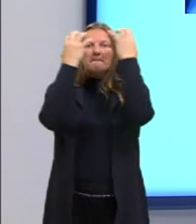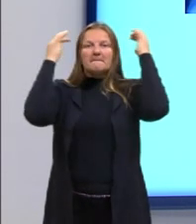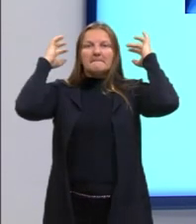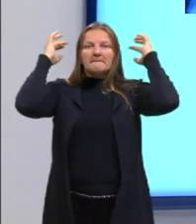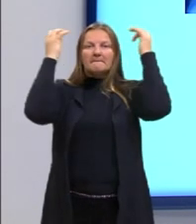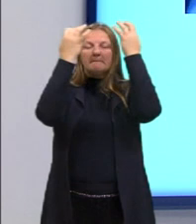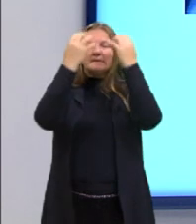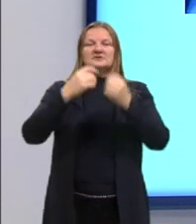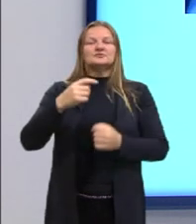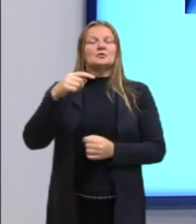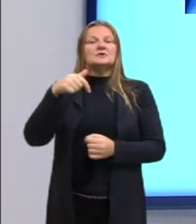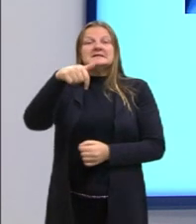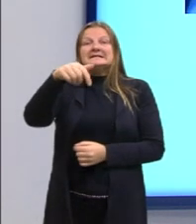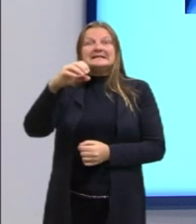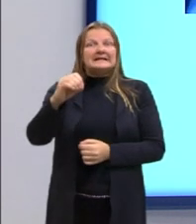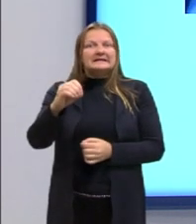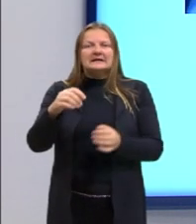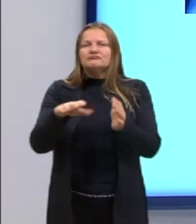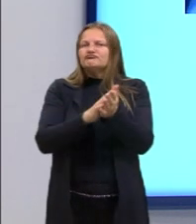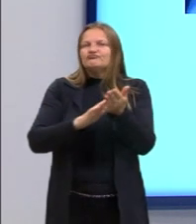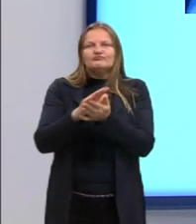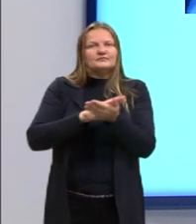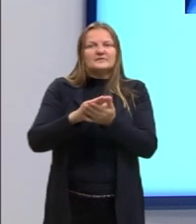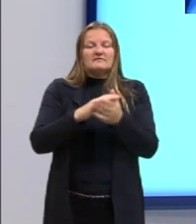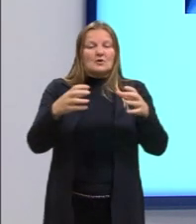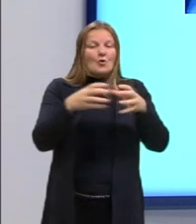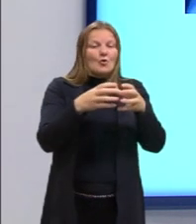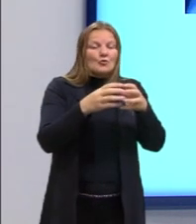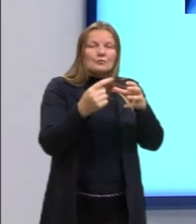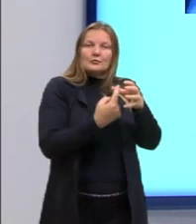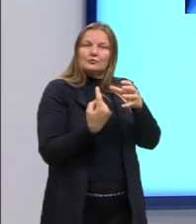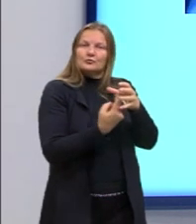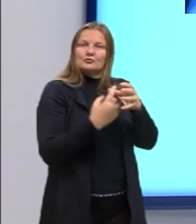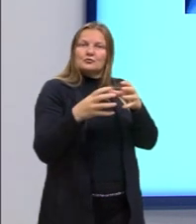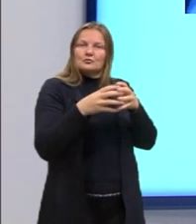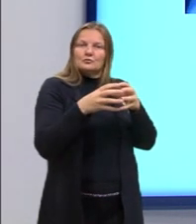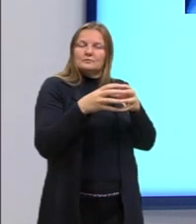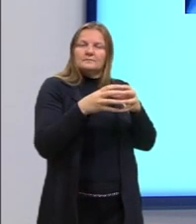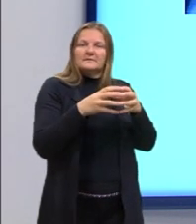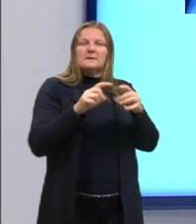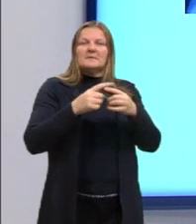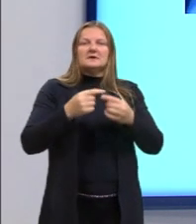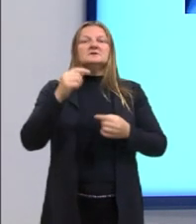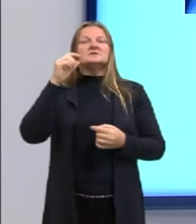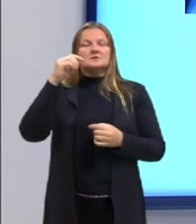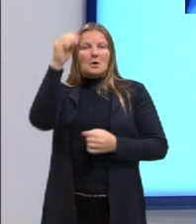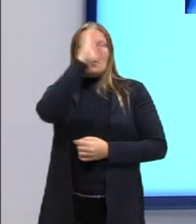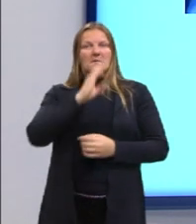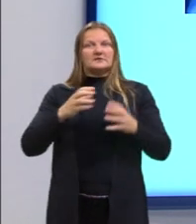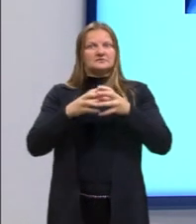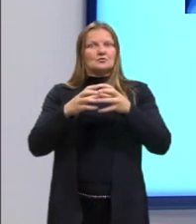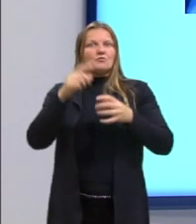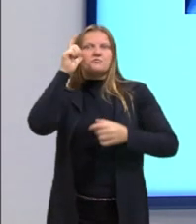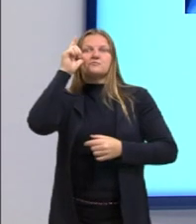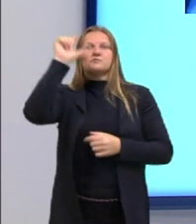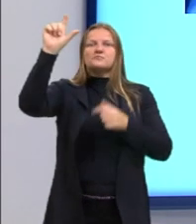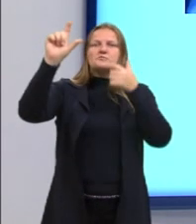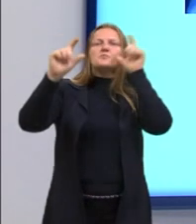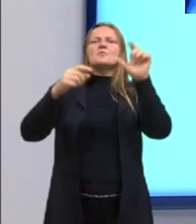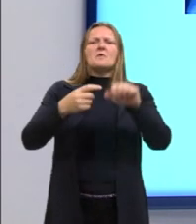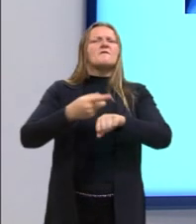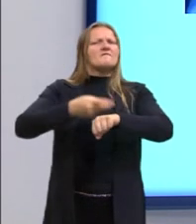brasileira não teve o João Saldanha, mas ele que formou esse time. E a seleção brasileira foi bem-sucedida, ganhou a Copa jogando um futebol